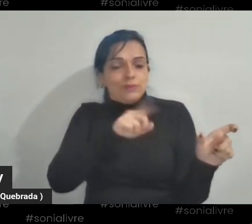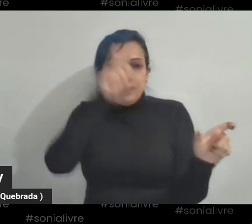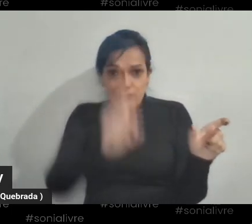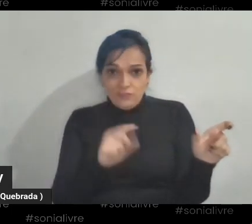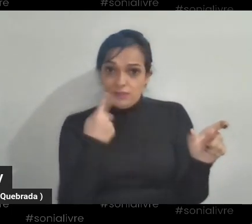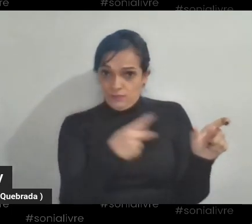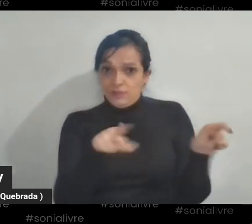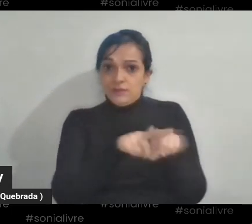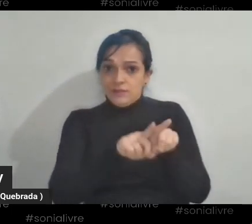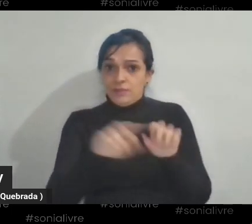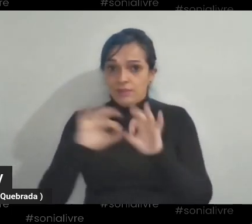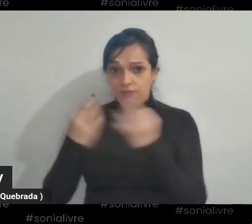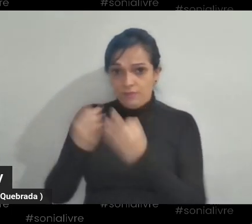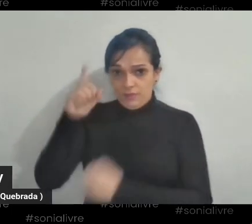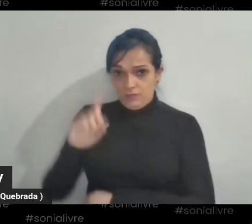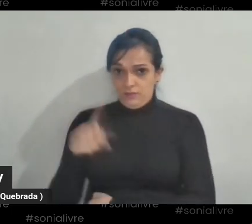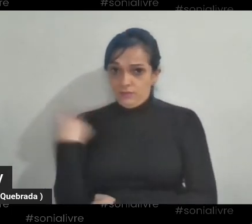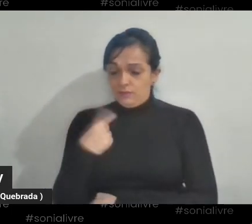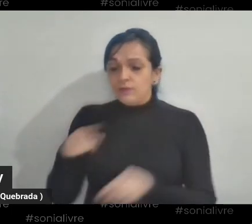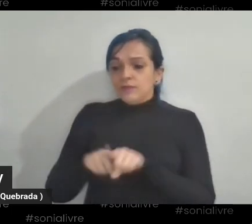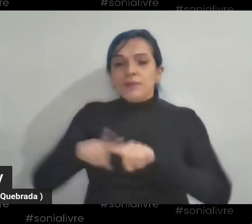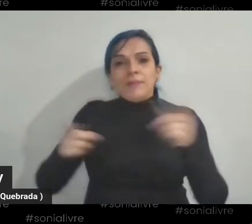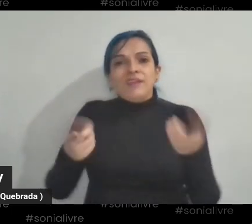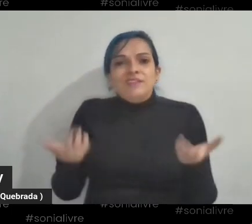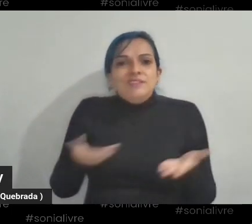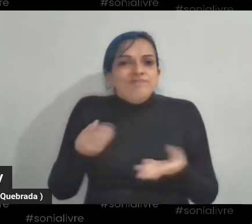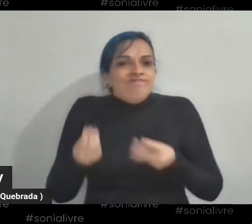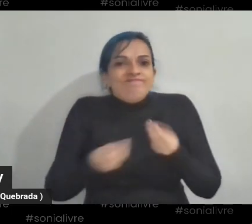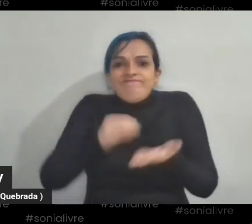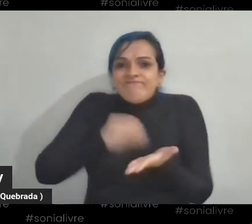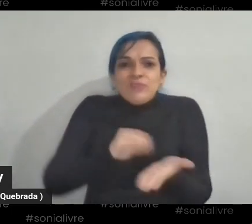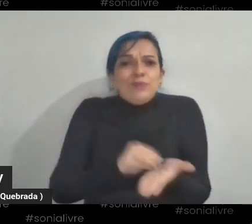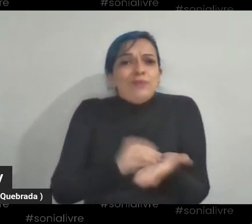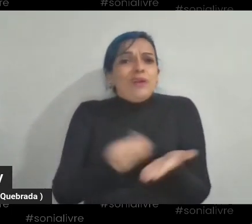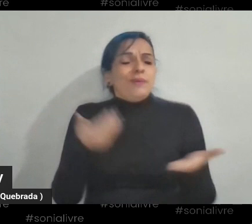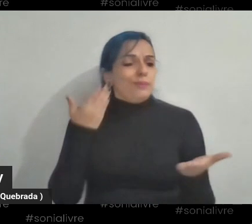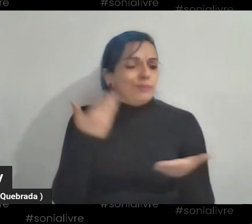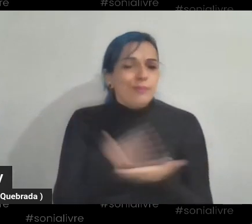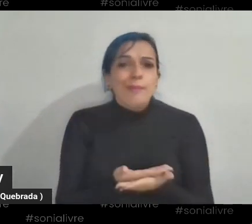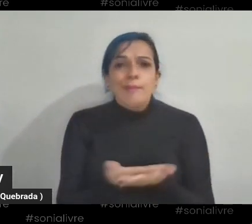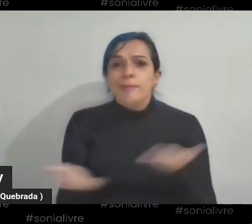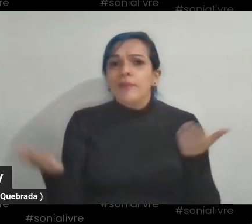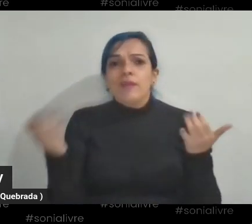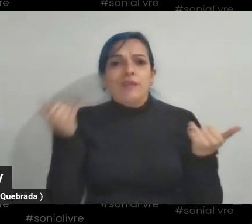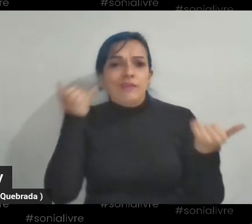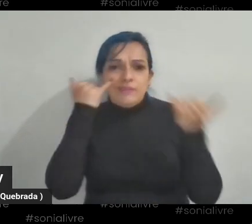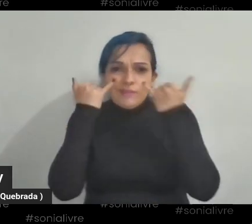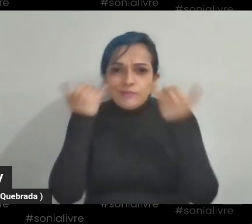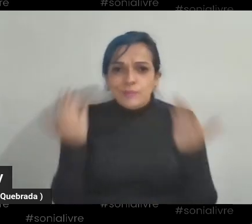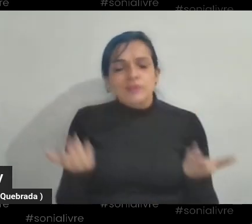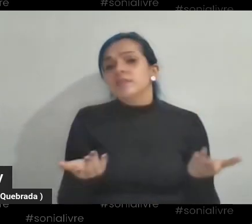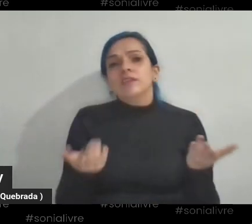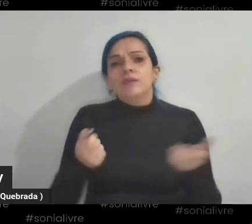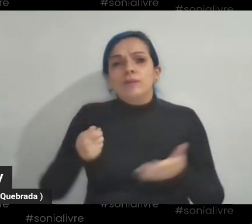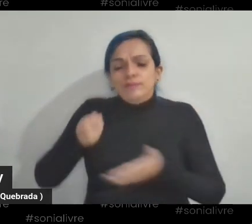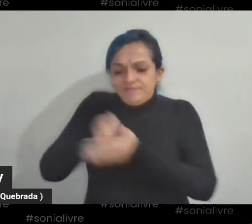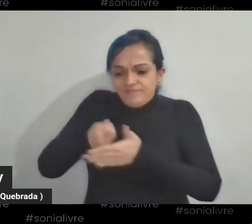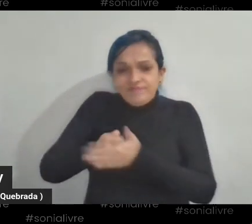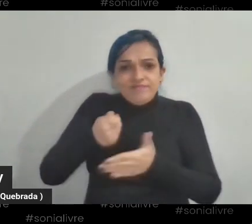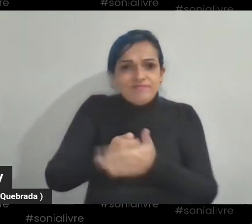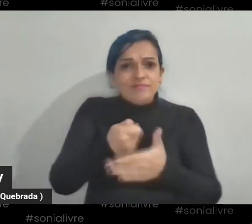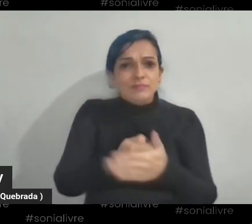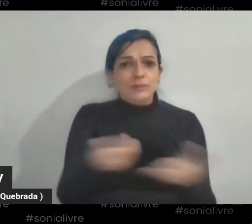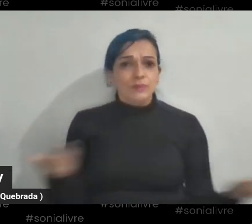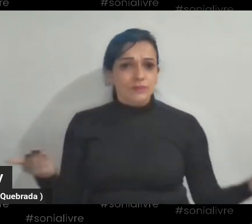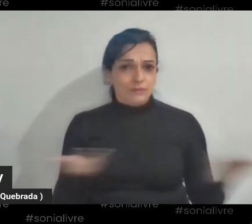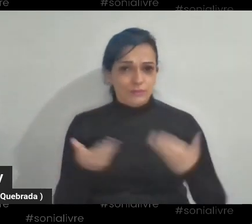tudo muito solto, vago, né? Perde-se toda a finalidade, né? Acho que de tantas lutas. Hoje nós estamos,